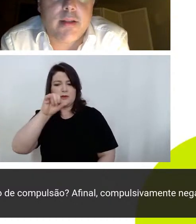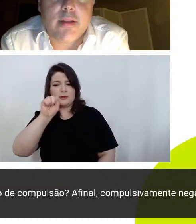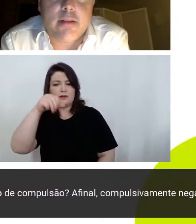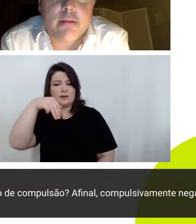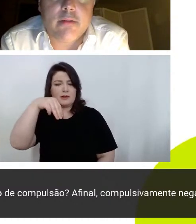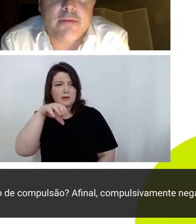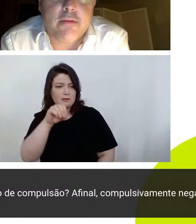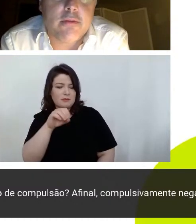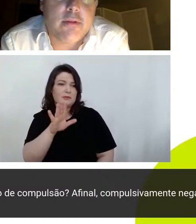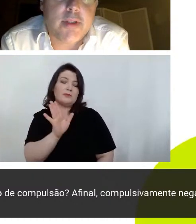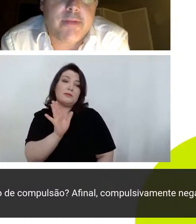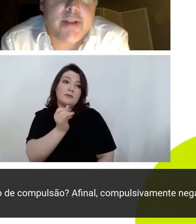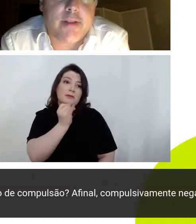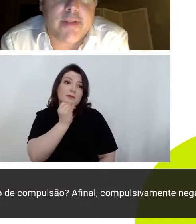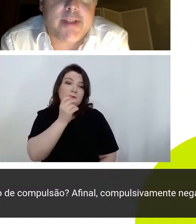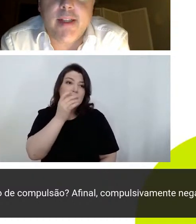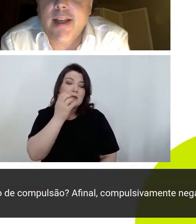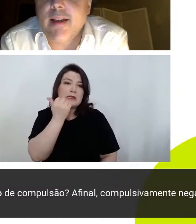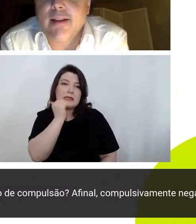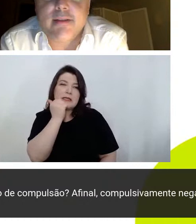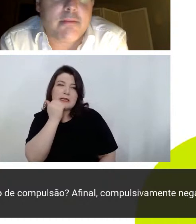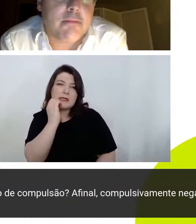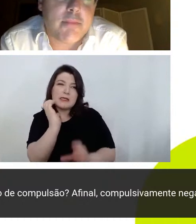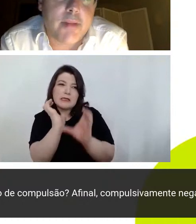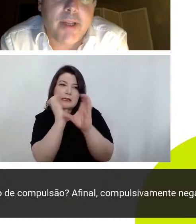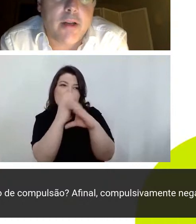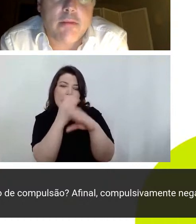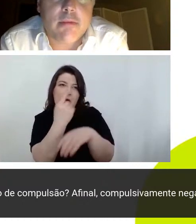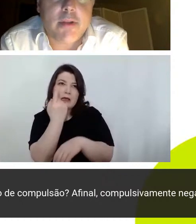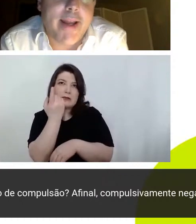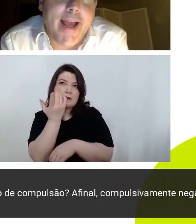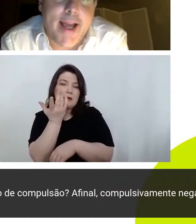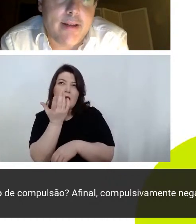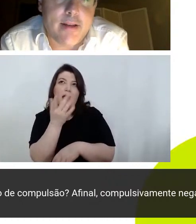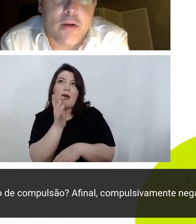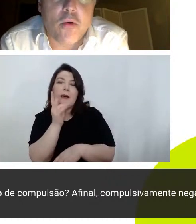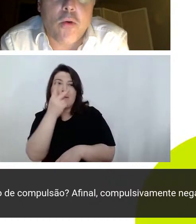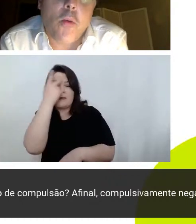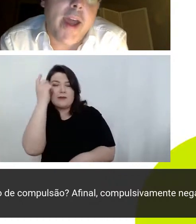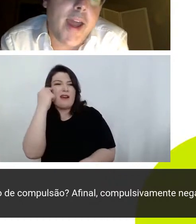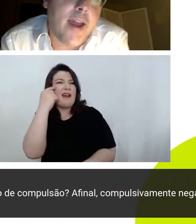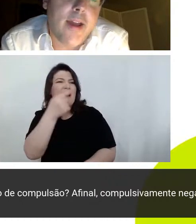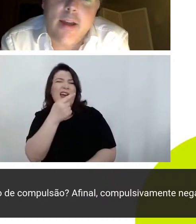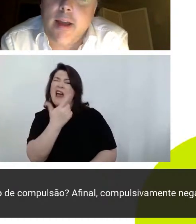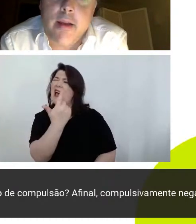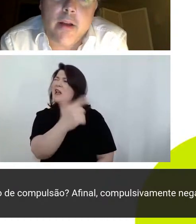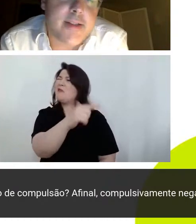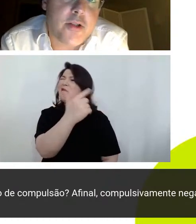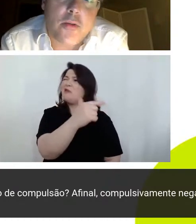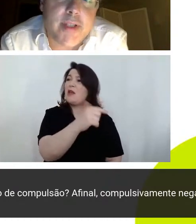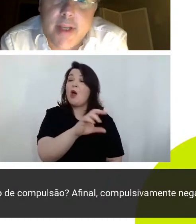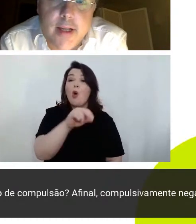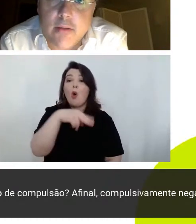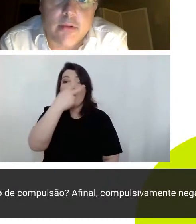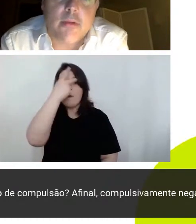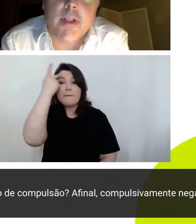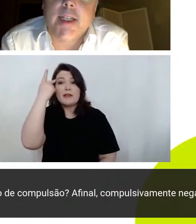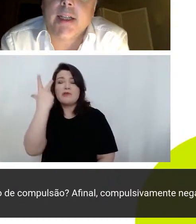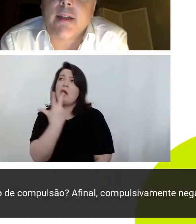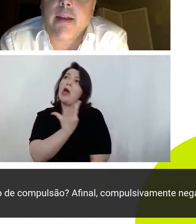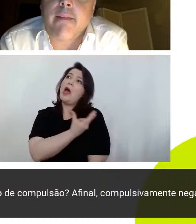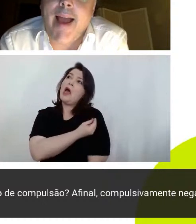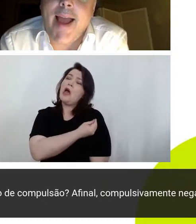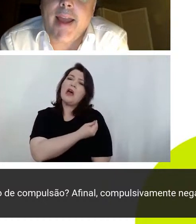no fundo a vacina também não é nada ou é a nossa destruição